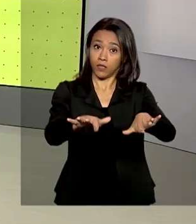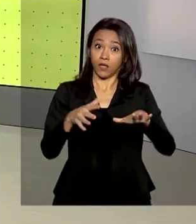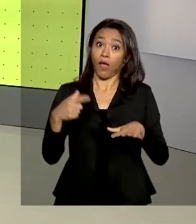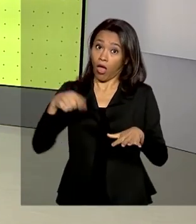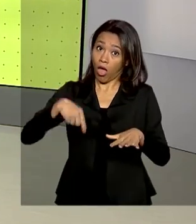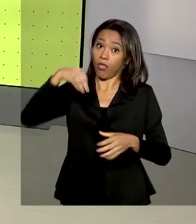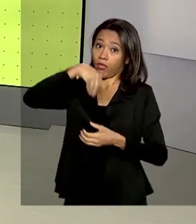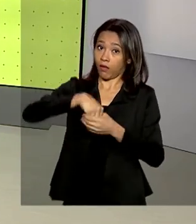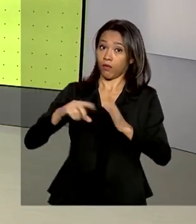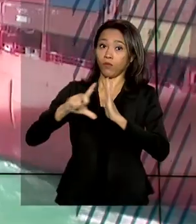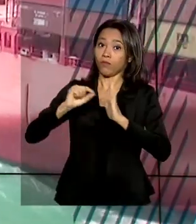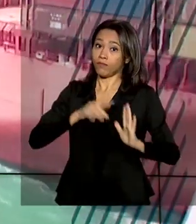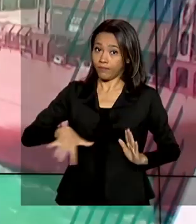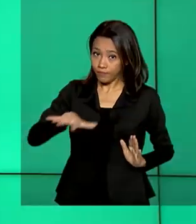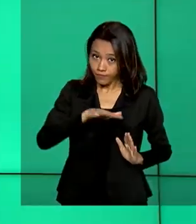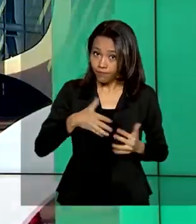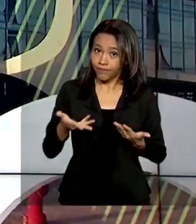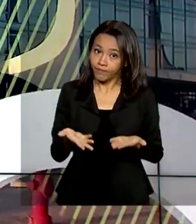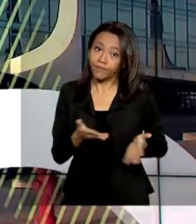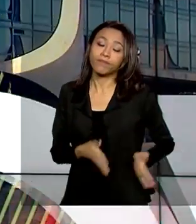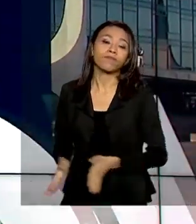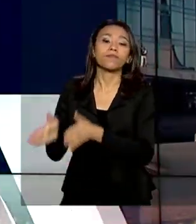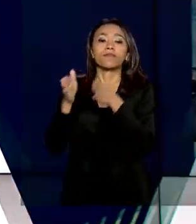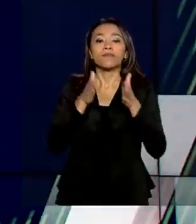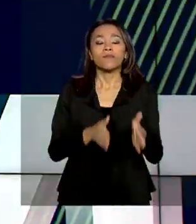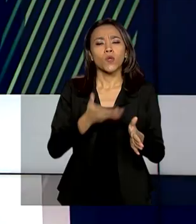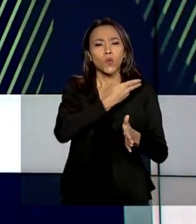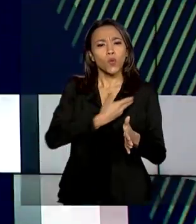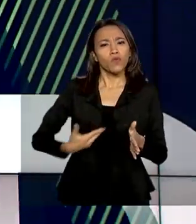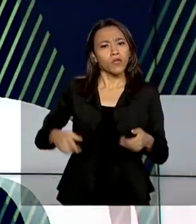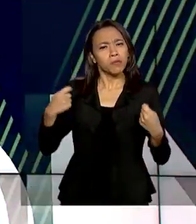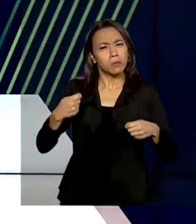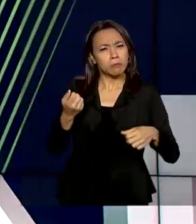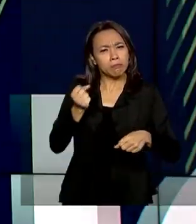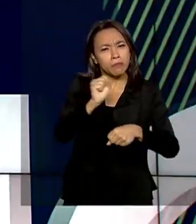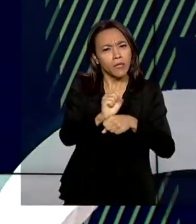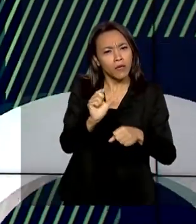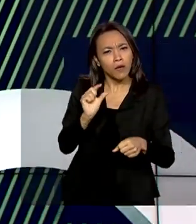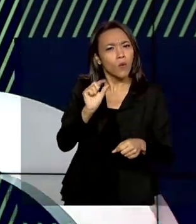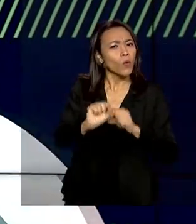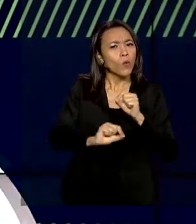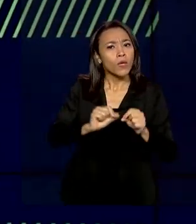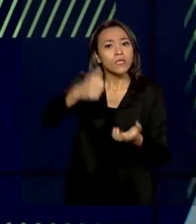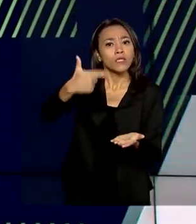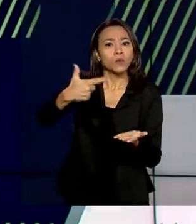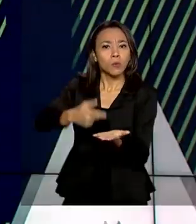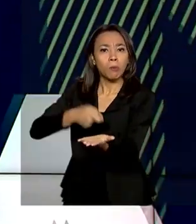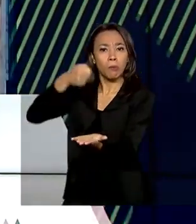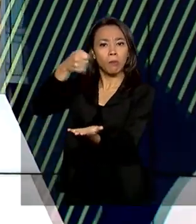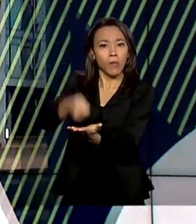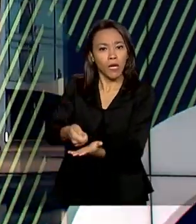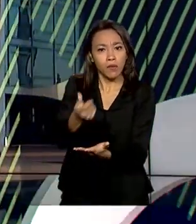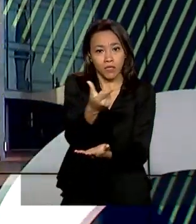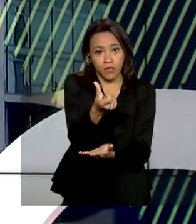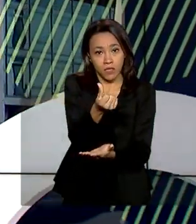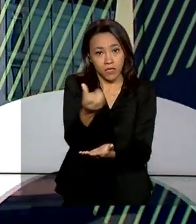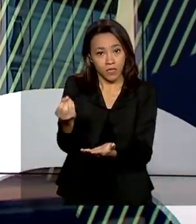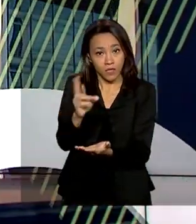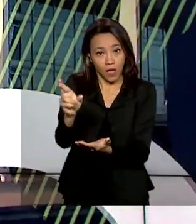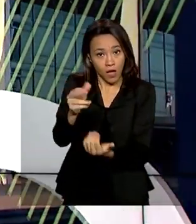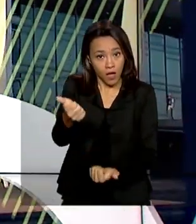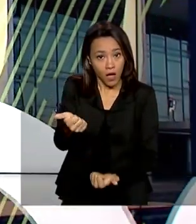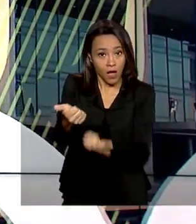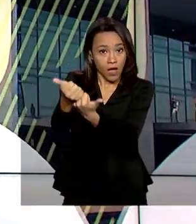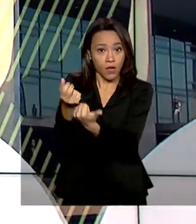no Palácio do Planalto. E o governo teve que suspender o adiantamento da segunda parcela de R 600 do